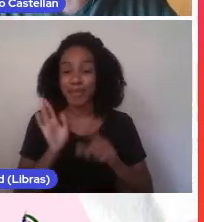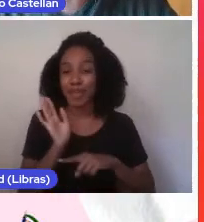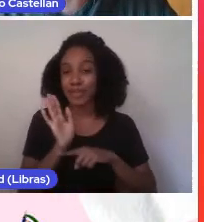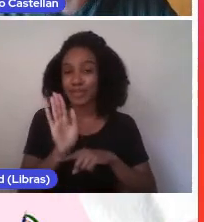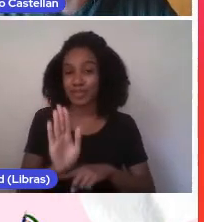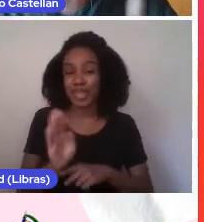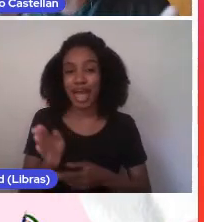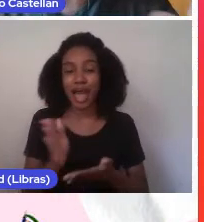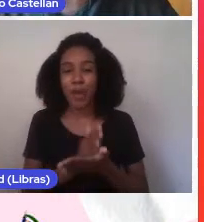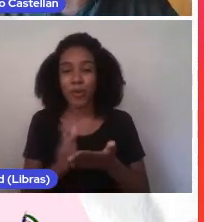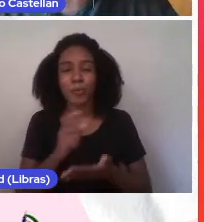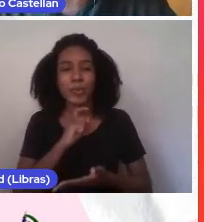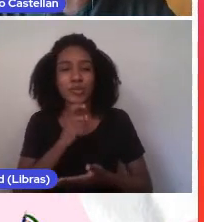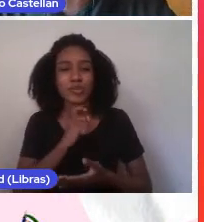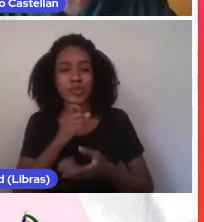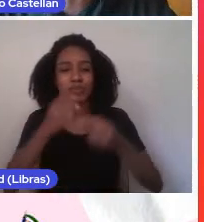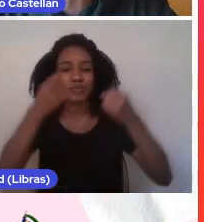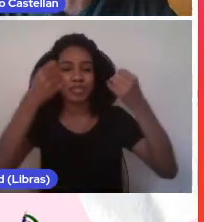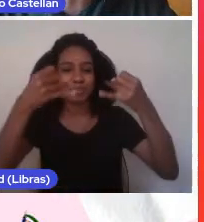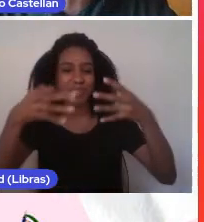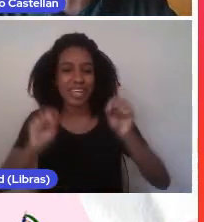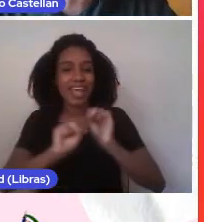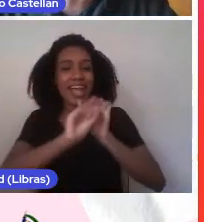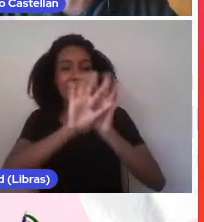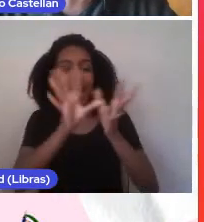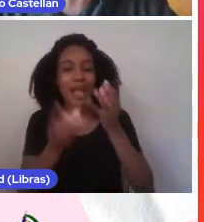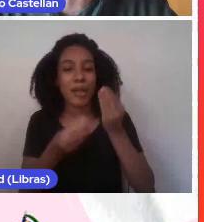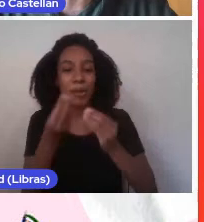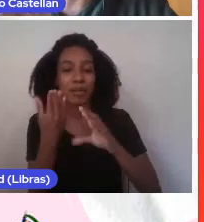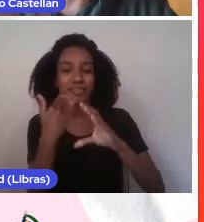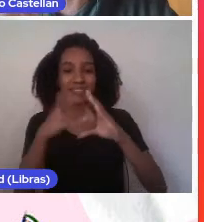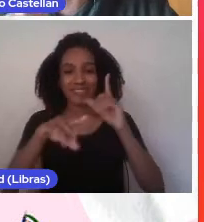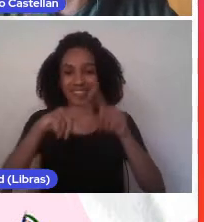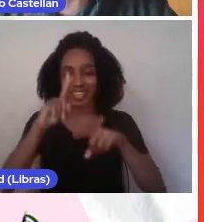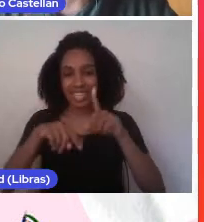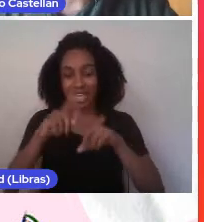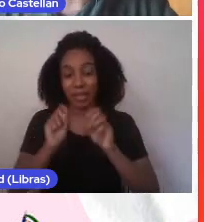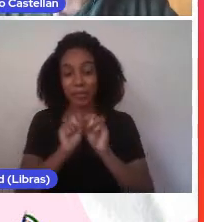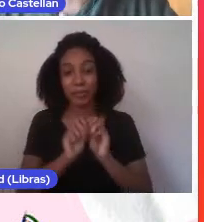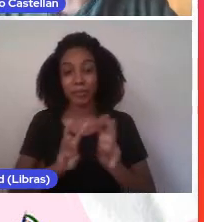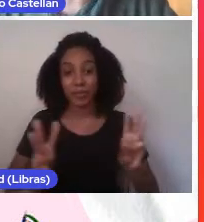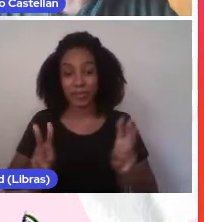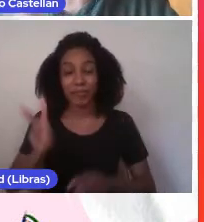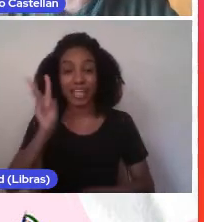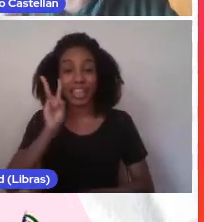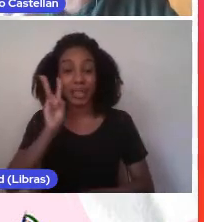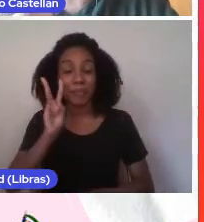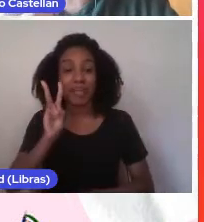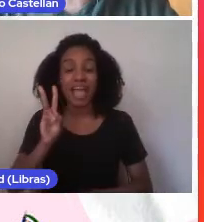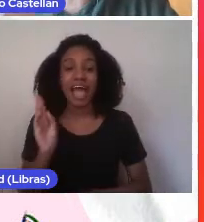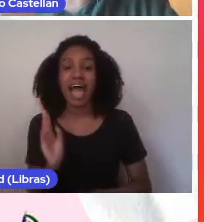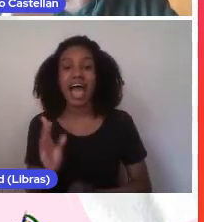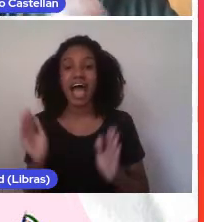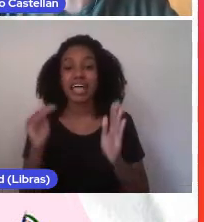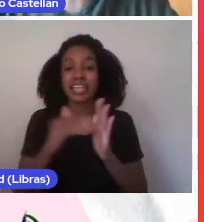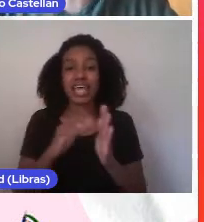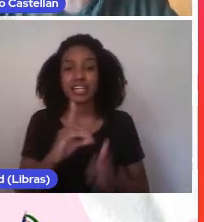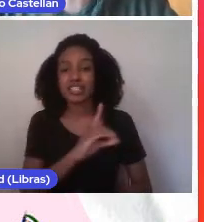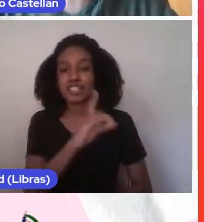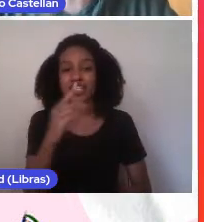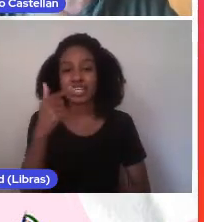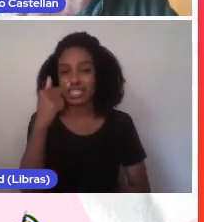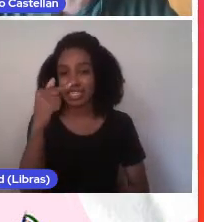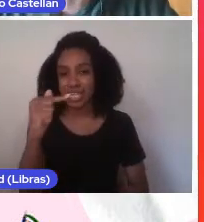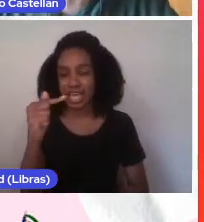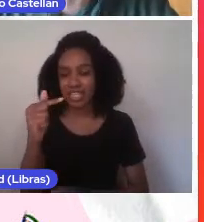esclarecer algumas dúvidas em relação ao envio do seu material para o portal do Bicentenário. Lembrando que até a data de lançamento, dia 7